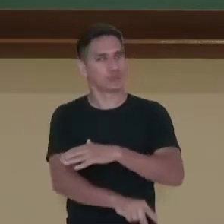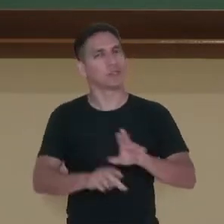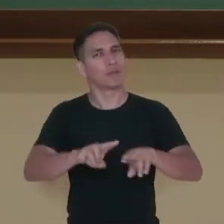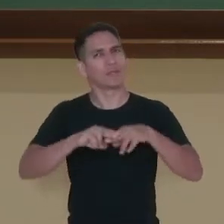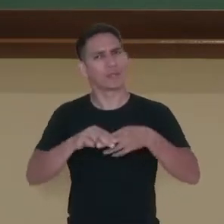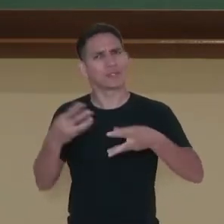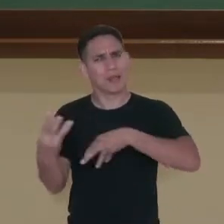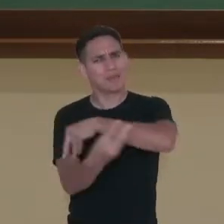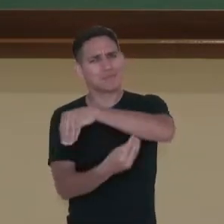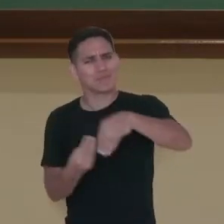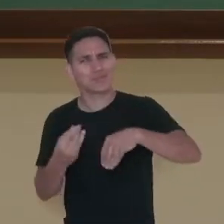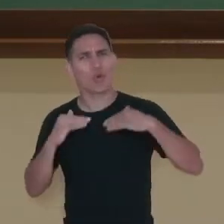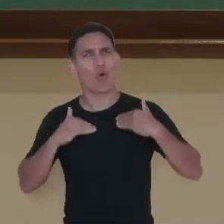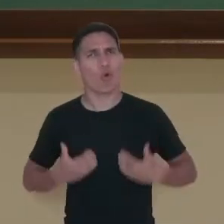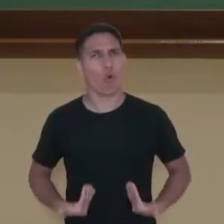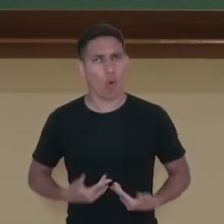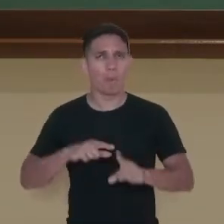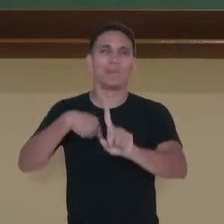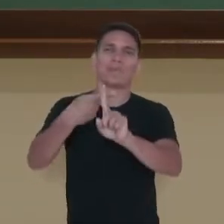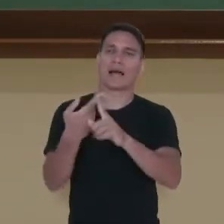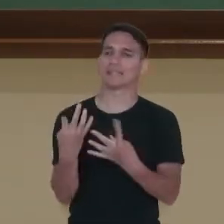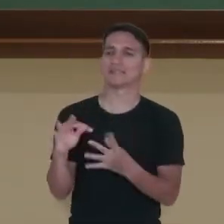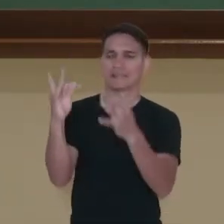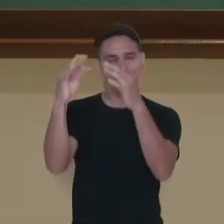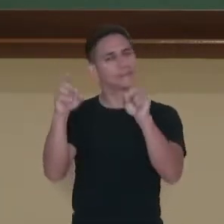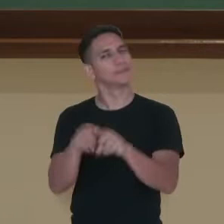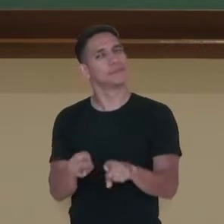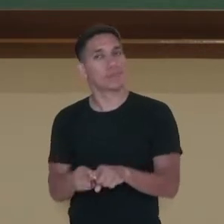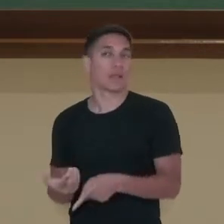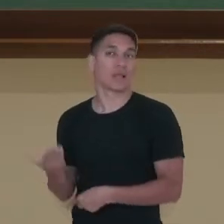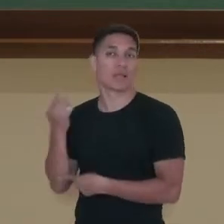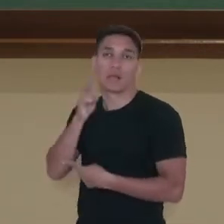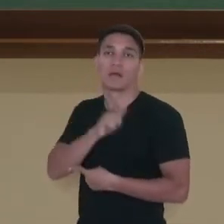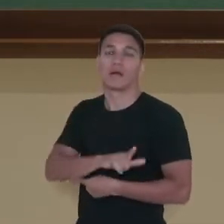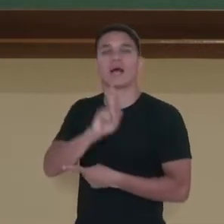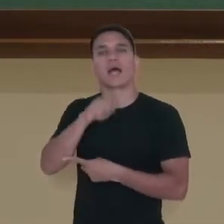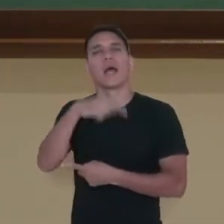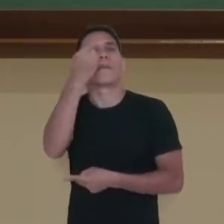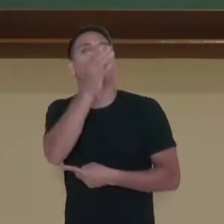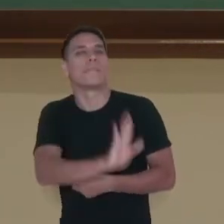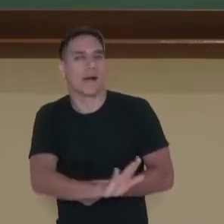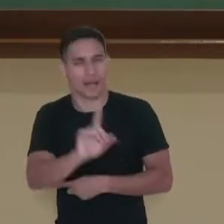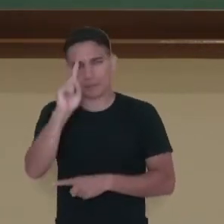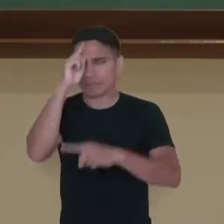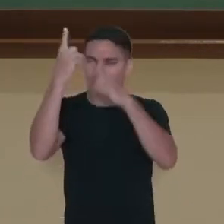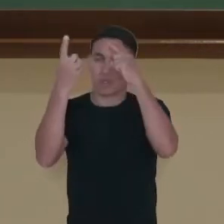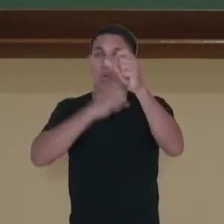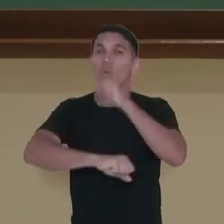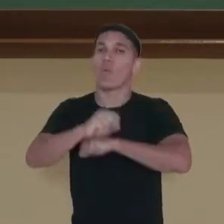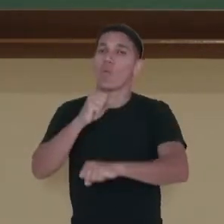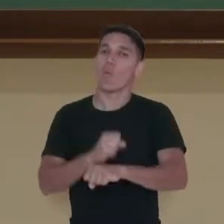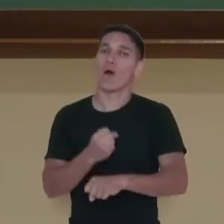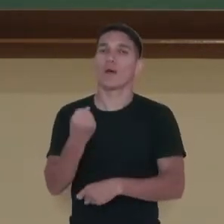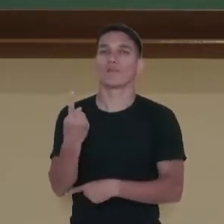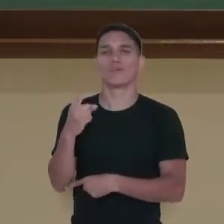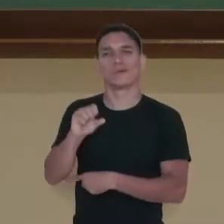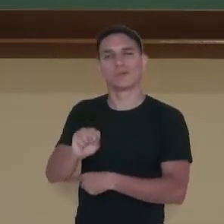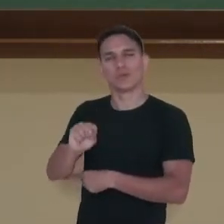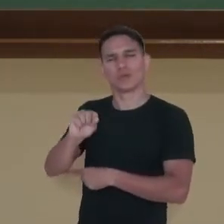uma mistura entre corpo e tecnologia. Antônio Donati é brasileiro e nos anos 80 ele criou as